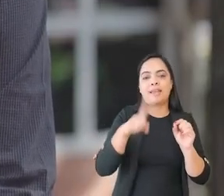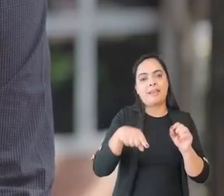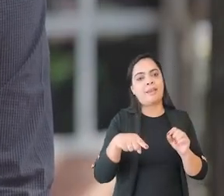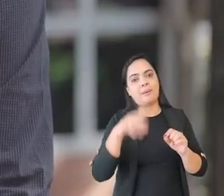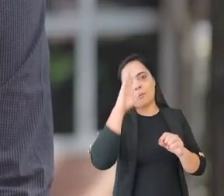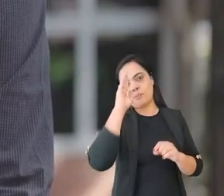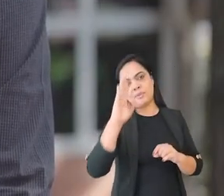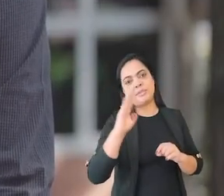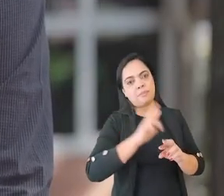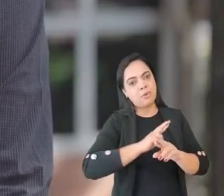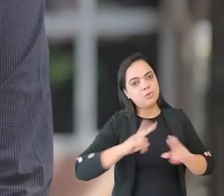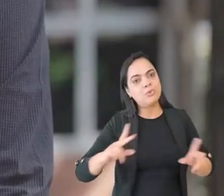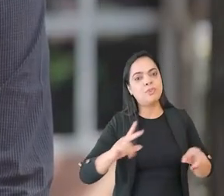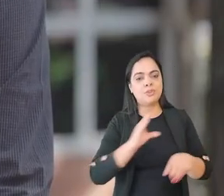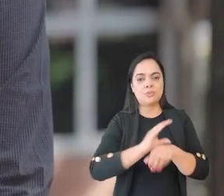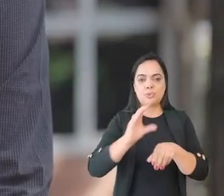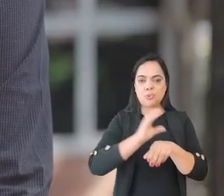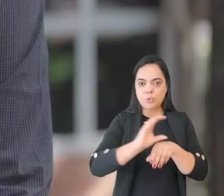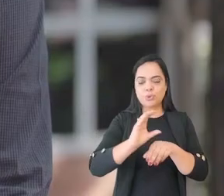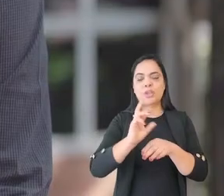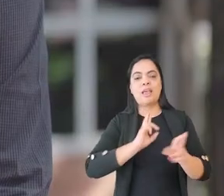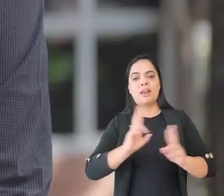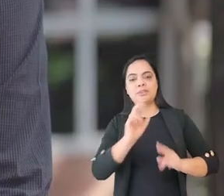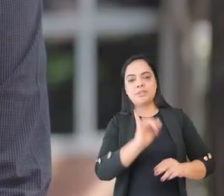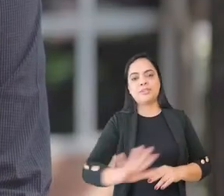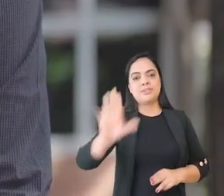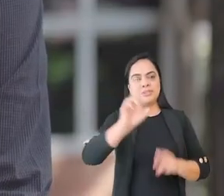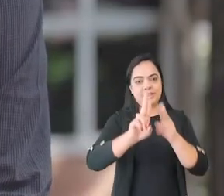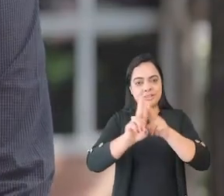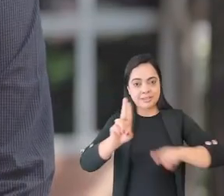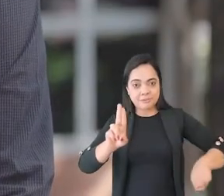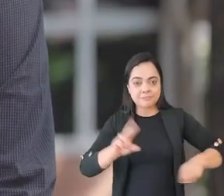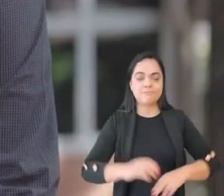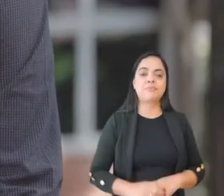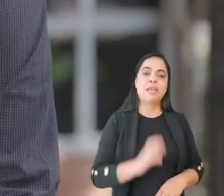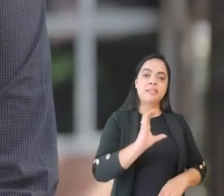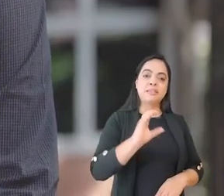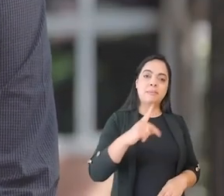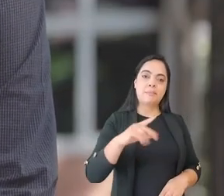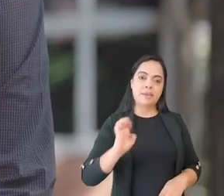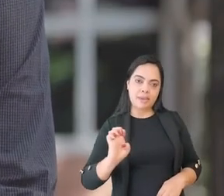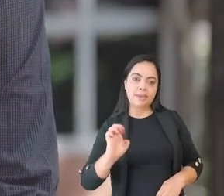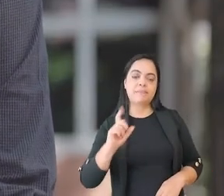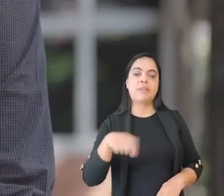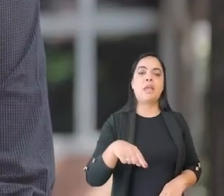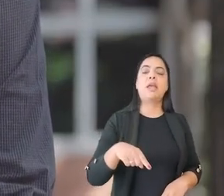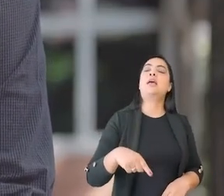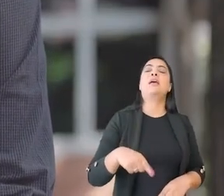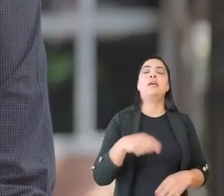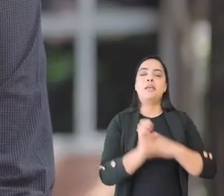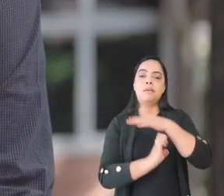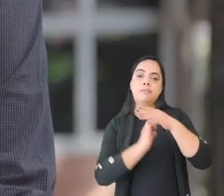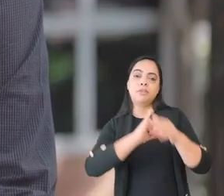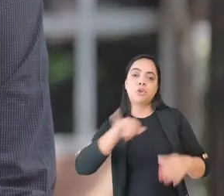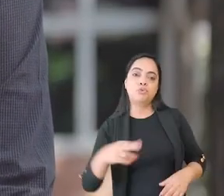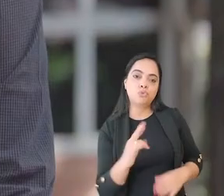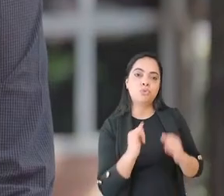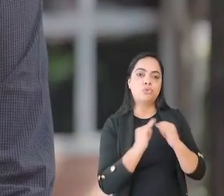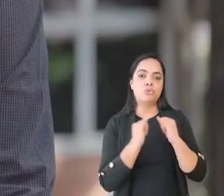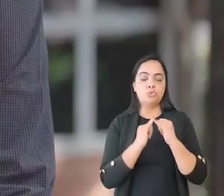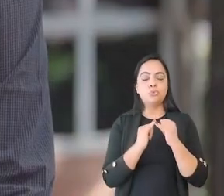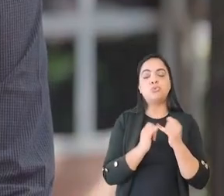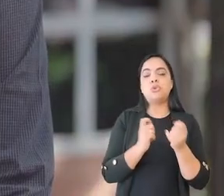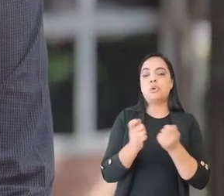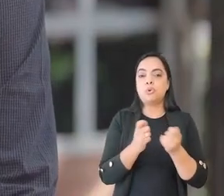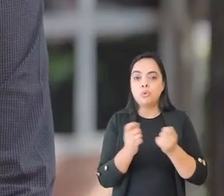diferencial do curso de Relações Internacionais da Universidade Federal de Operilândia. A ACPE é a empresa júnior do Instituto de Economia e Relações